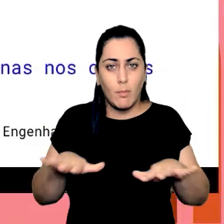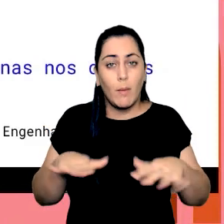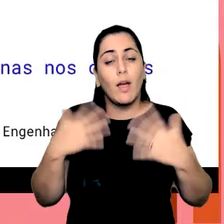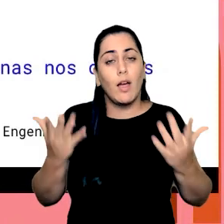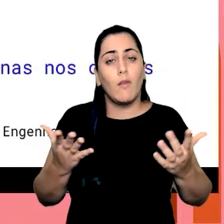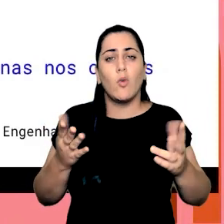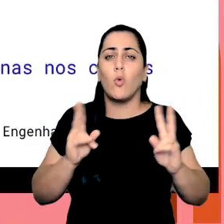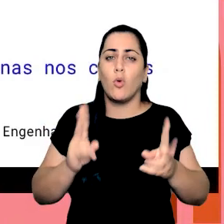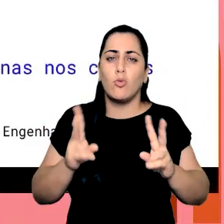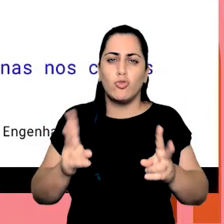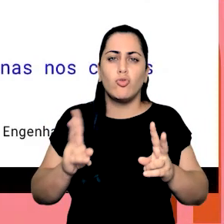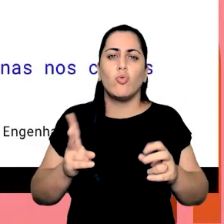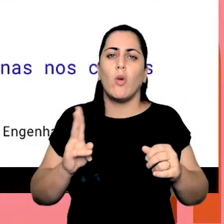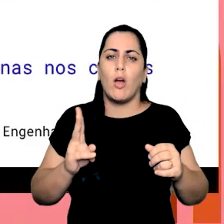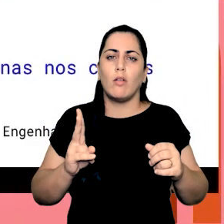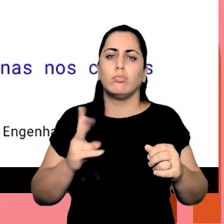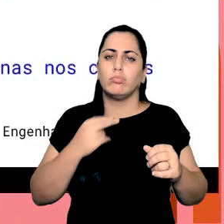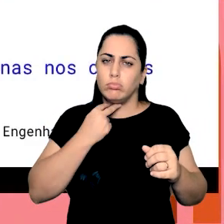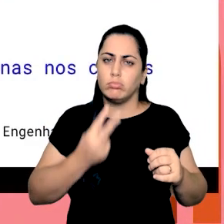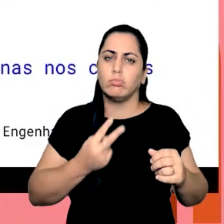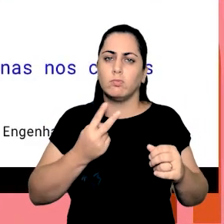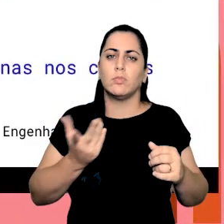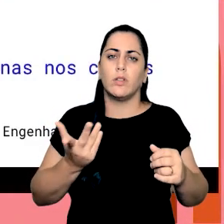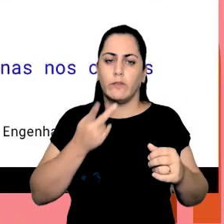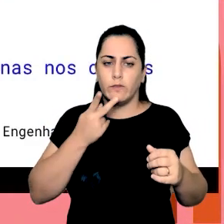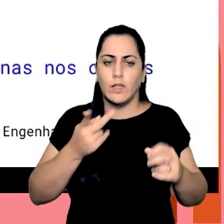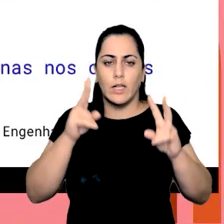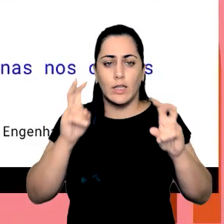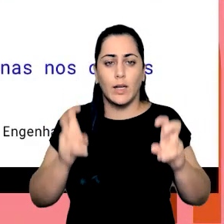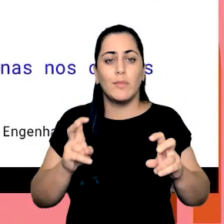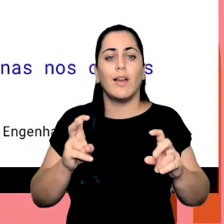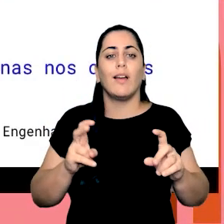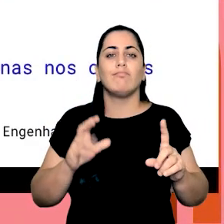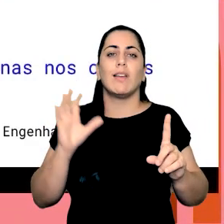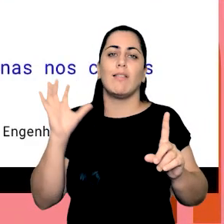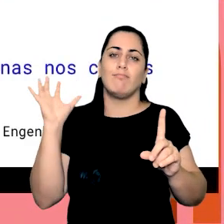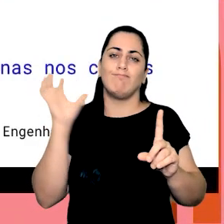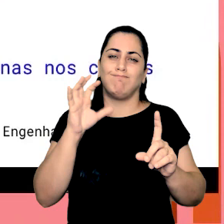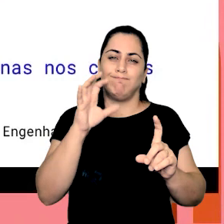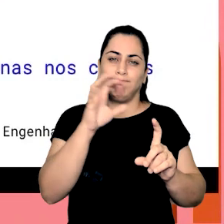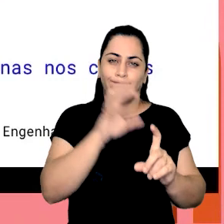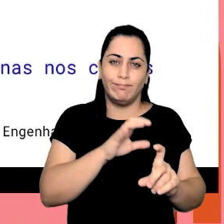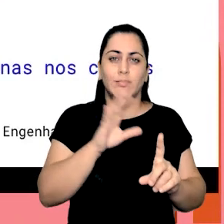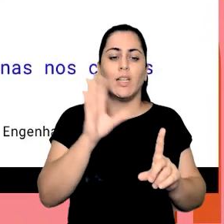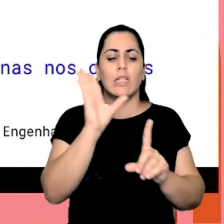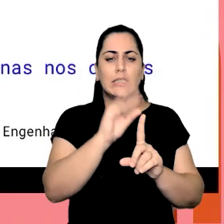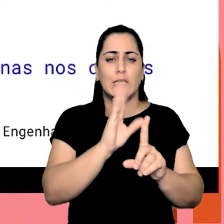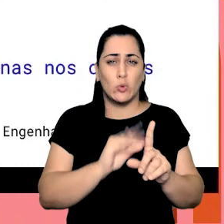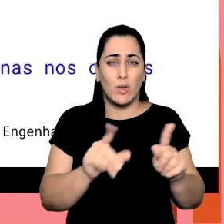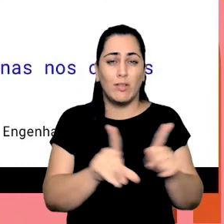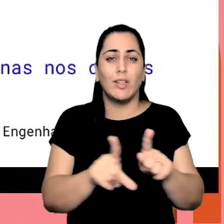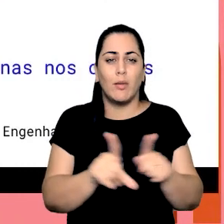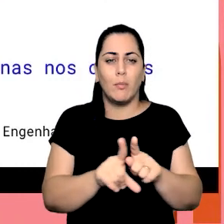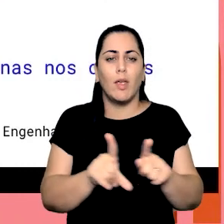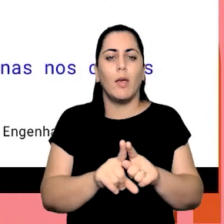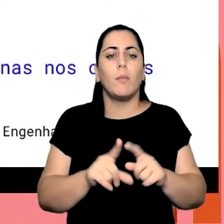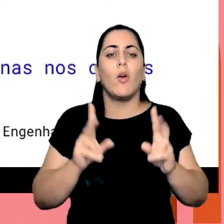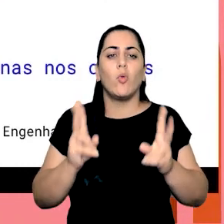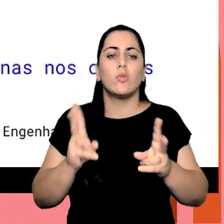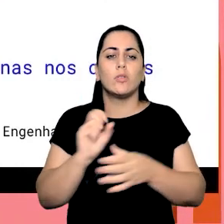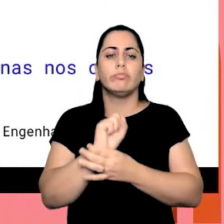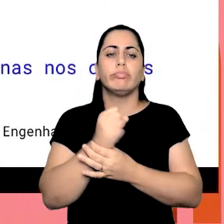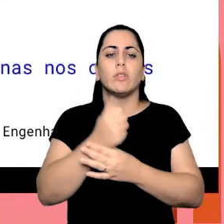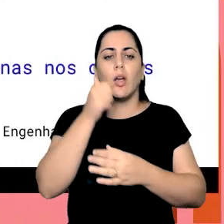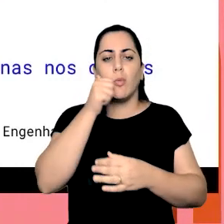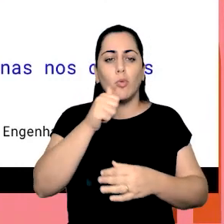utilizarmos meios para pautar isso continua a questão da sede moral e sexual e principalmente garantir a admissão e permanência